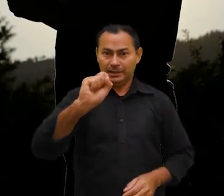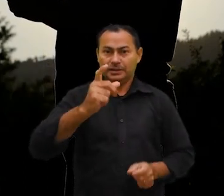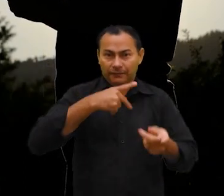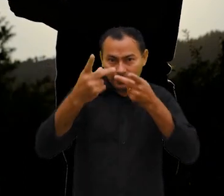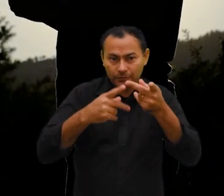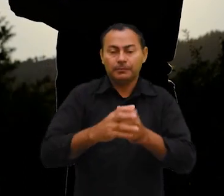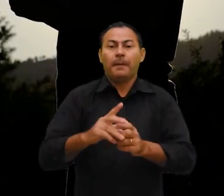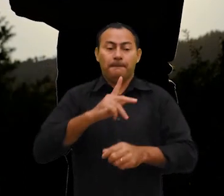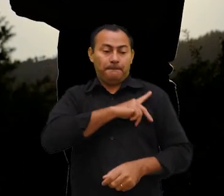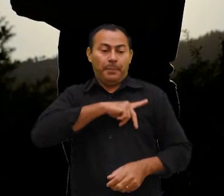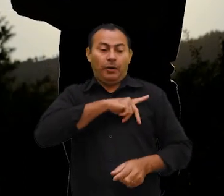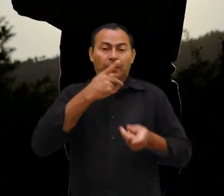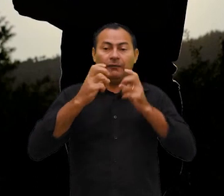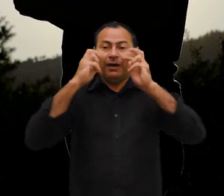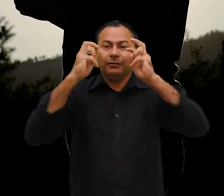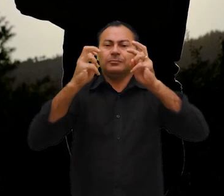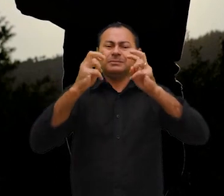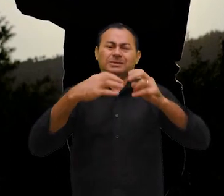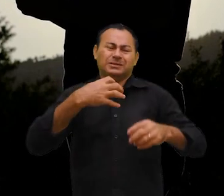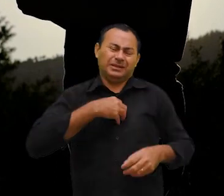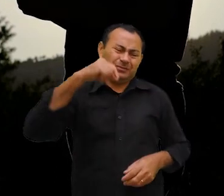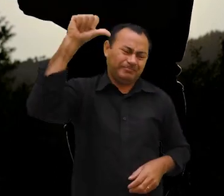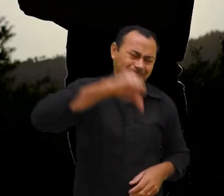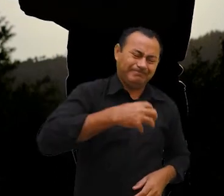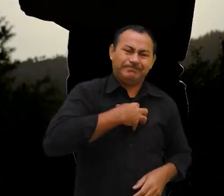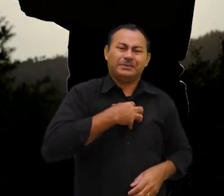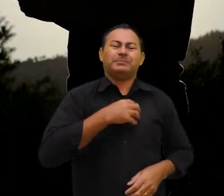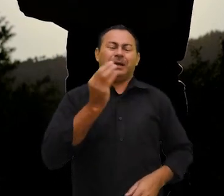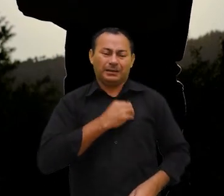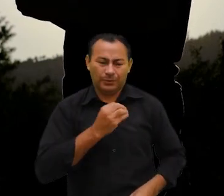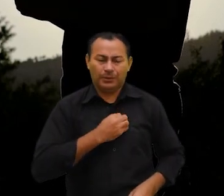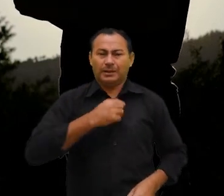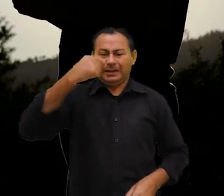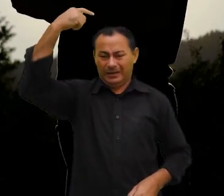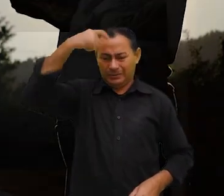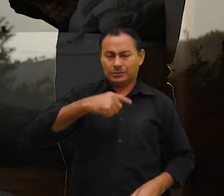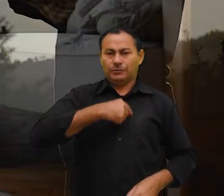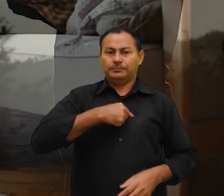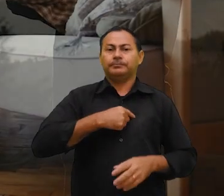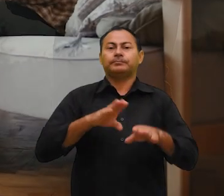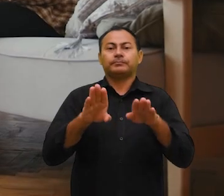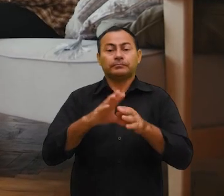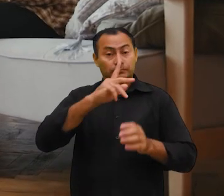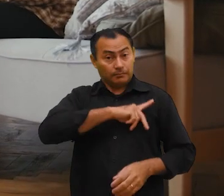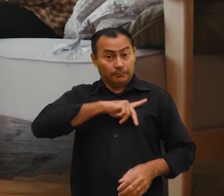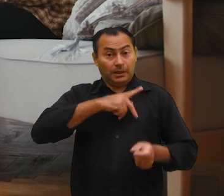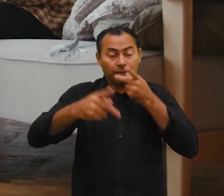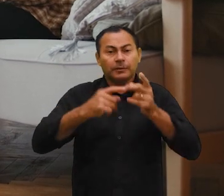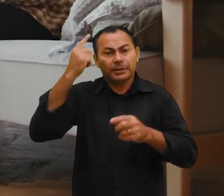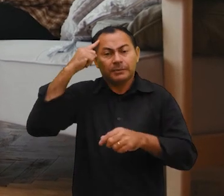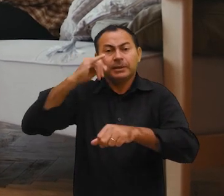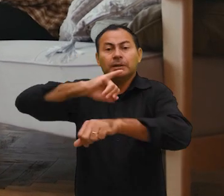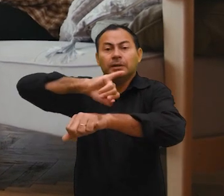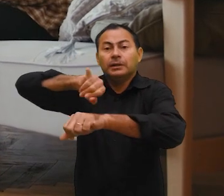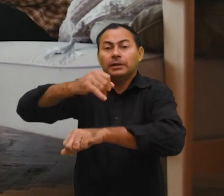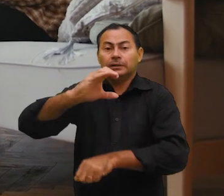isso. Paulo exclamou, Miserável homem que eu sou! Pense também em personagens como